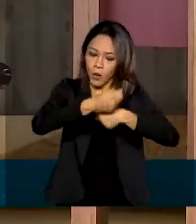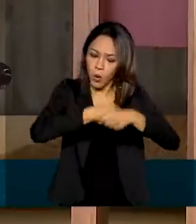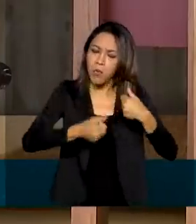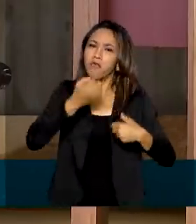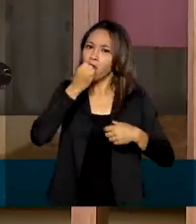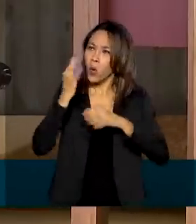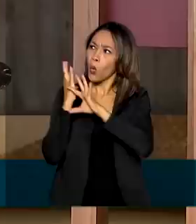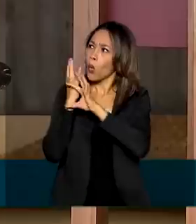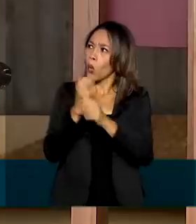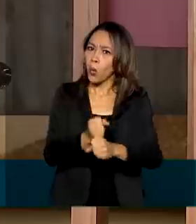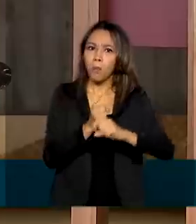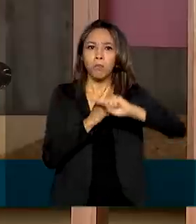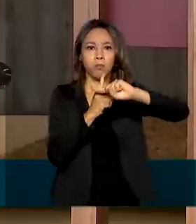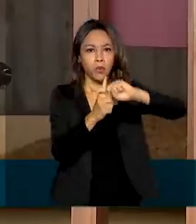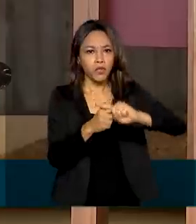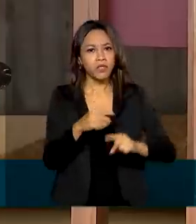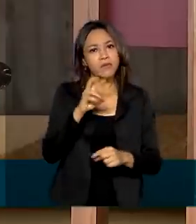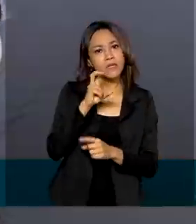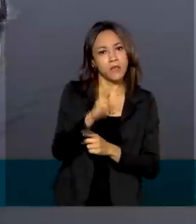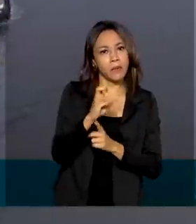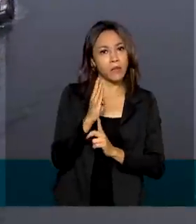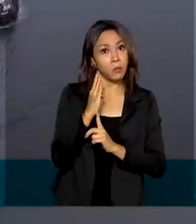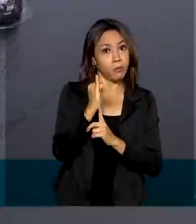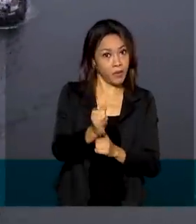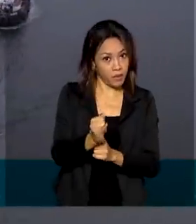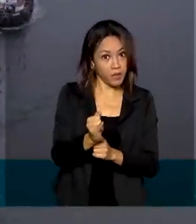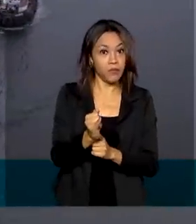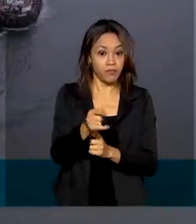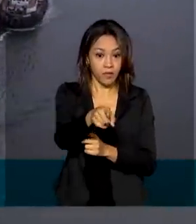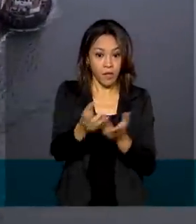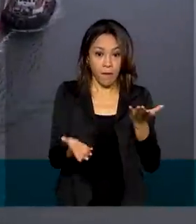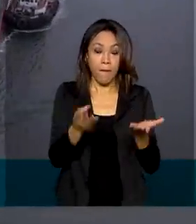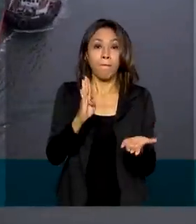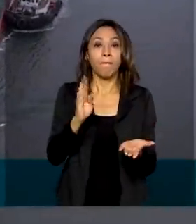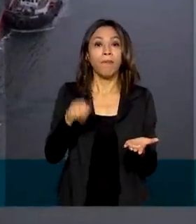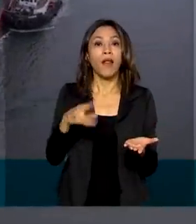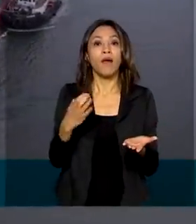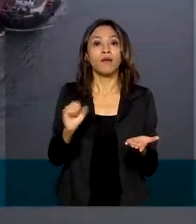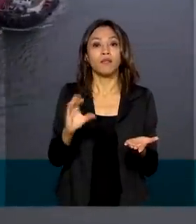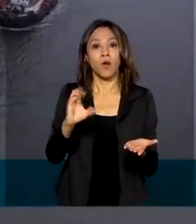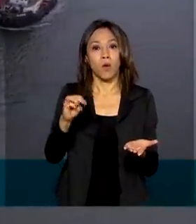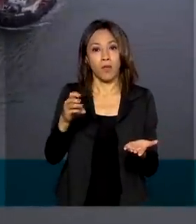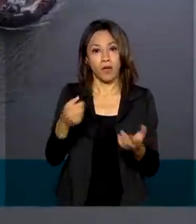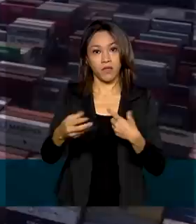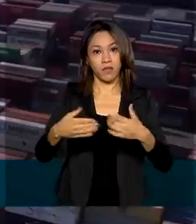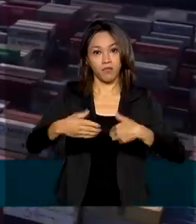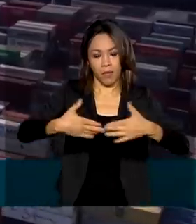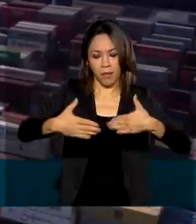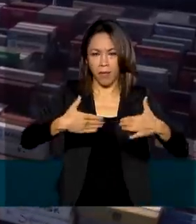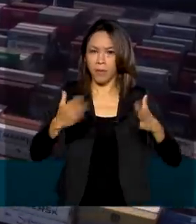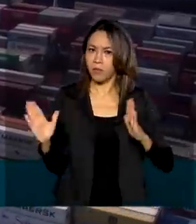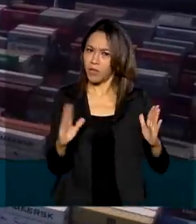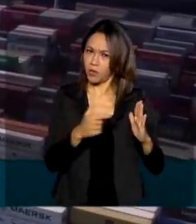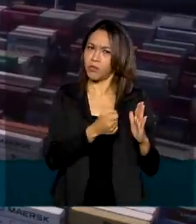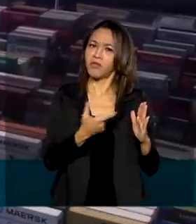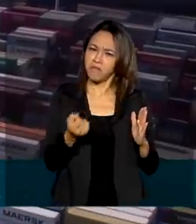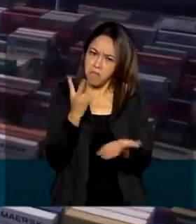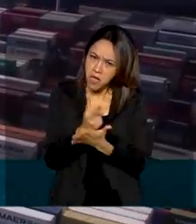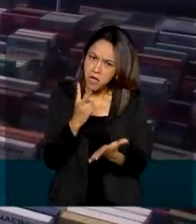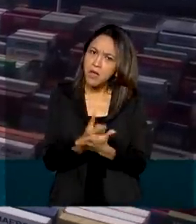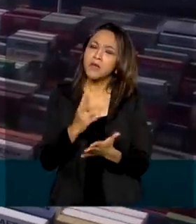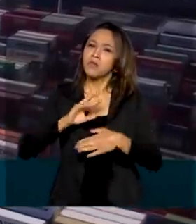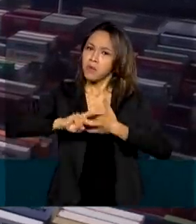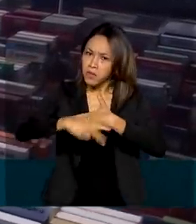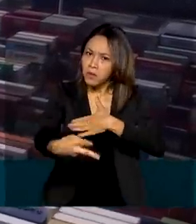positivo de 50 bilhões de dólares na balança comercial em 2020, mesmo com a pandemia da Covid-19,